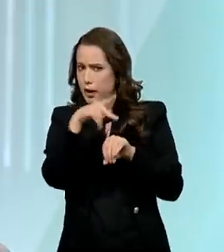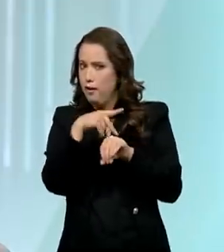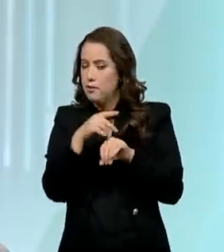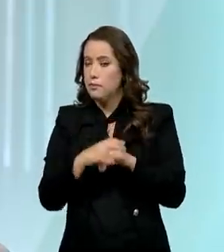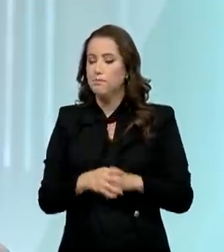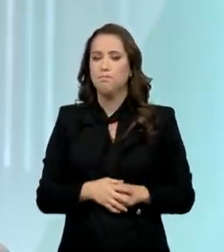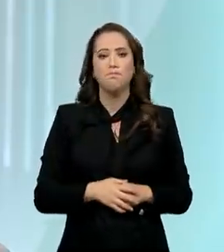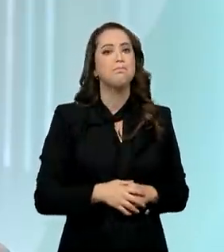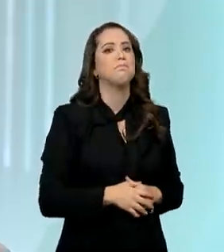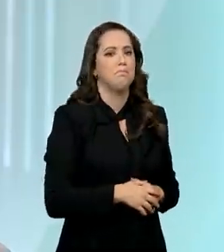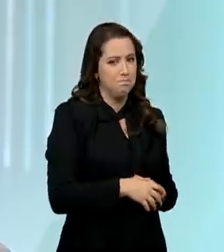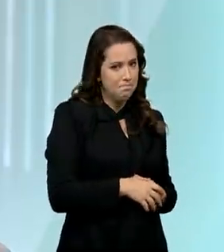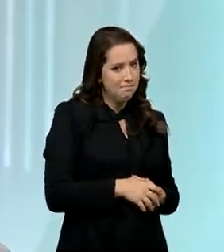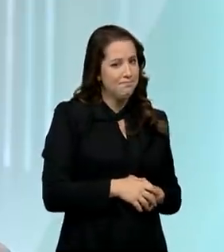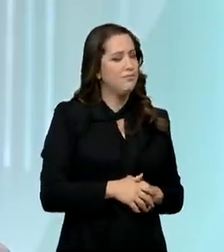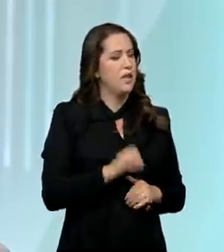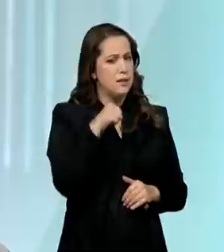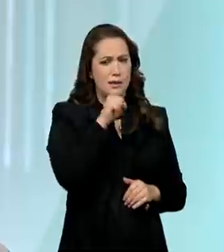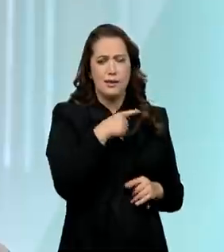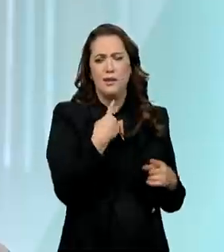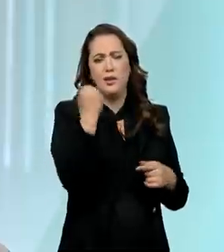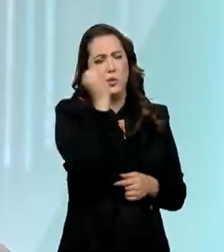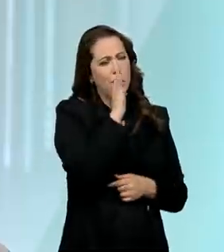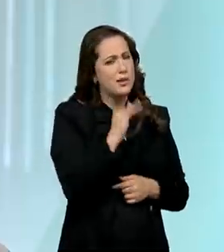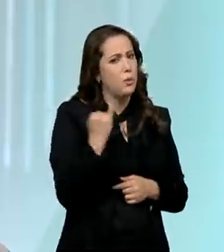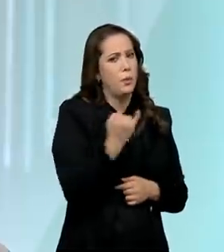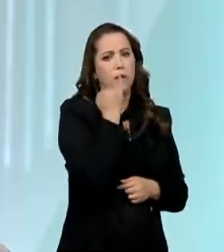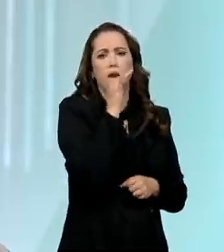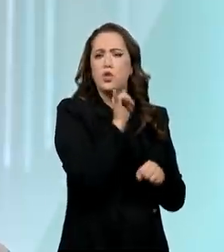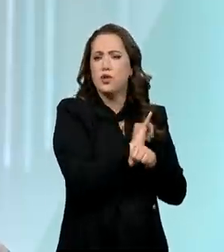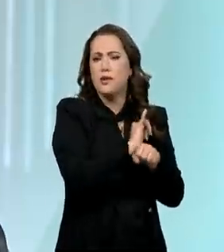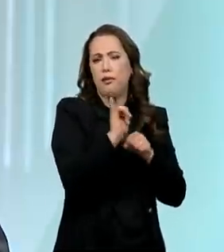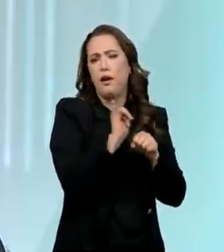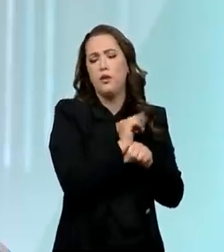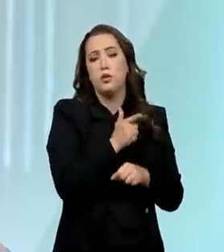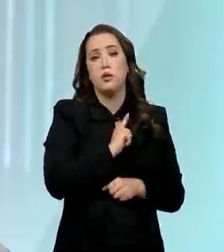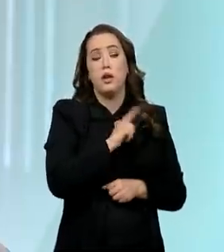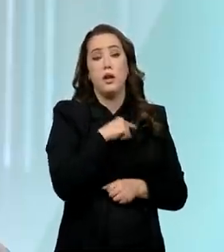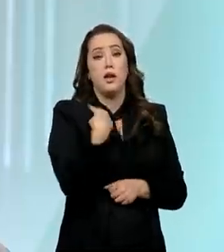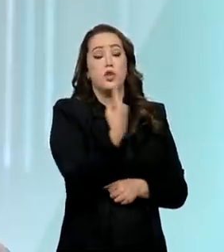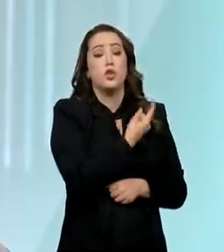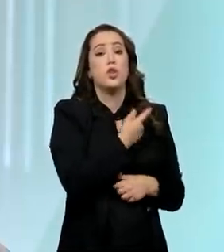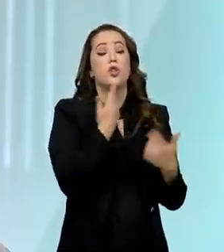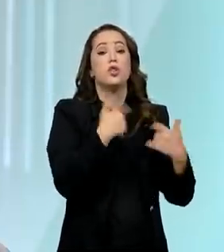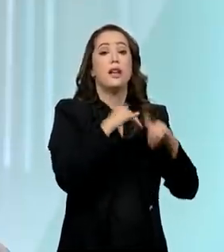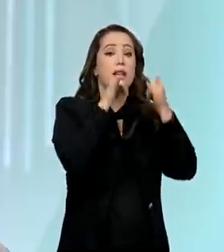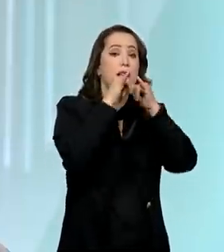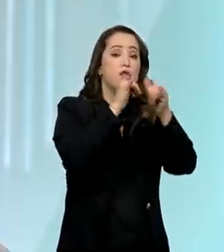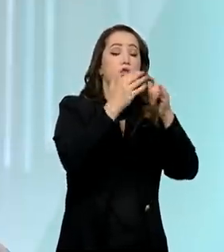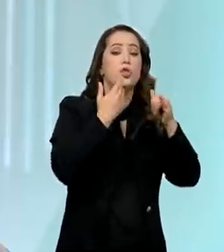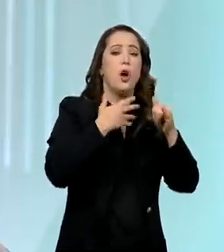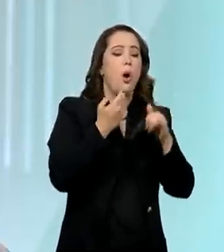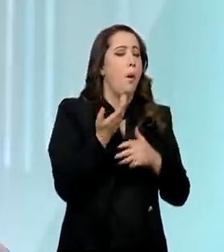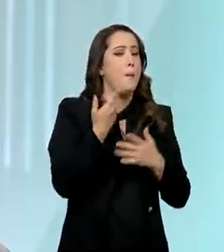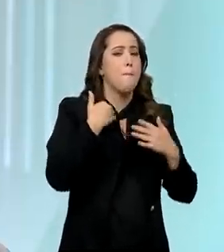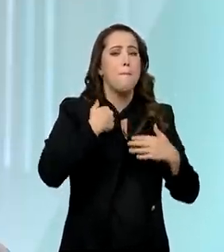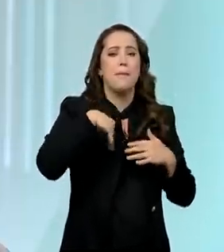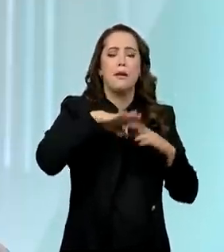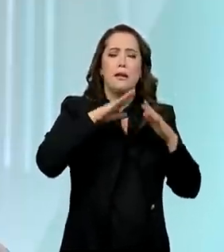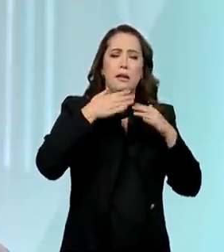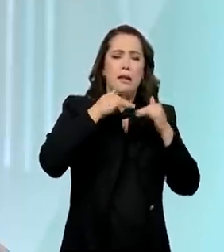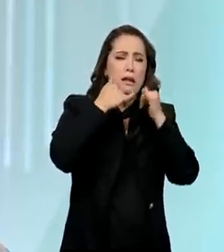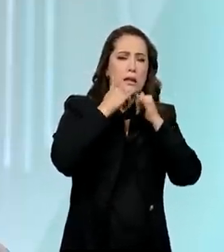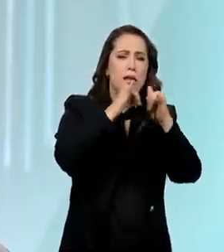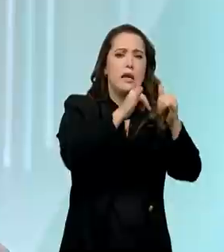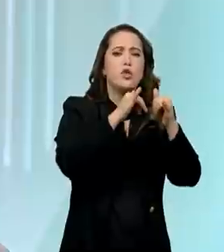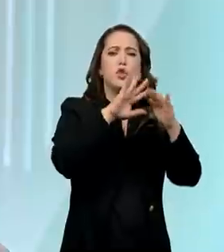e o Brasil tem uma grande vantagem competitiva nisso. A gente tem a matriz, se não a mais limpa, uma das mais limpas do mundo. Energia hidrelétrica,